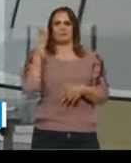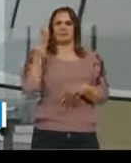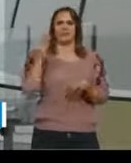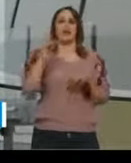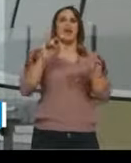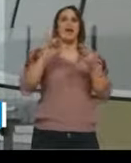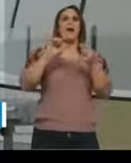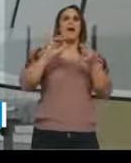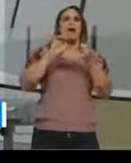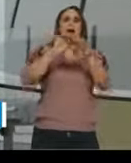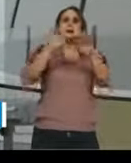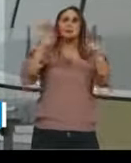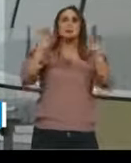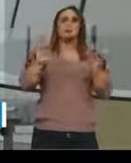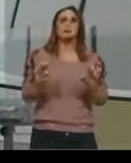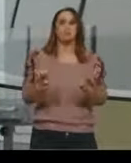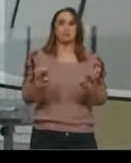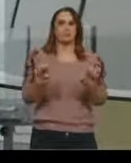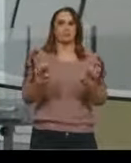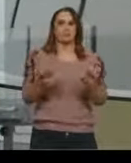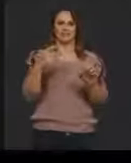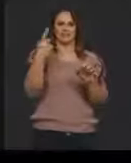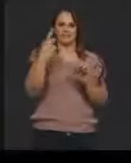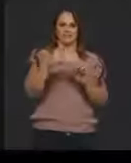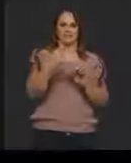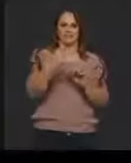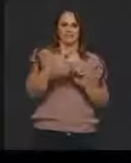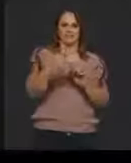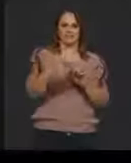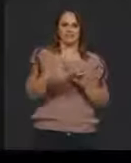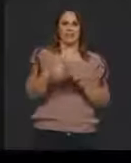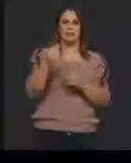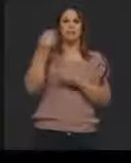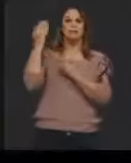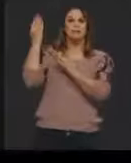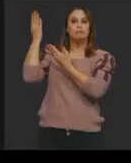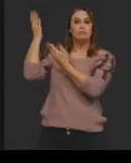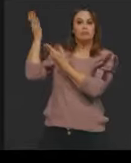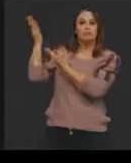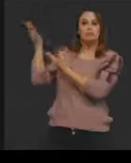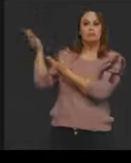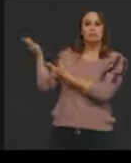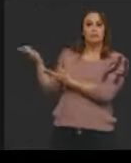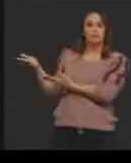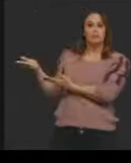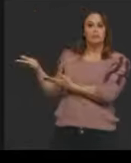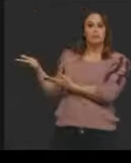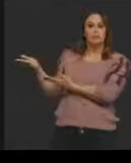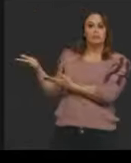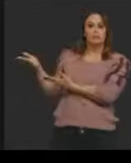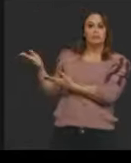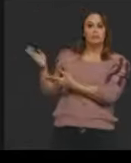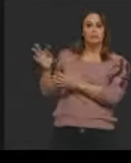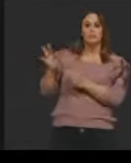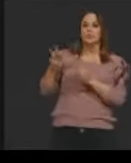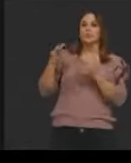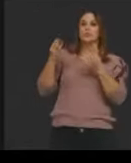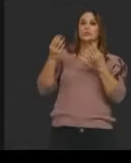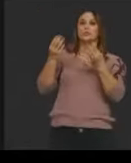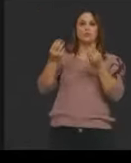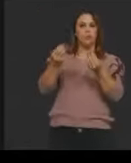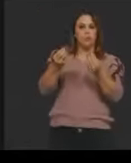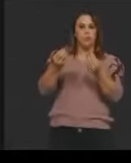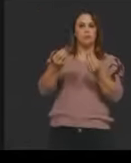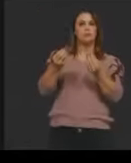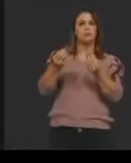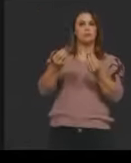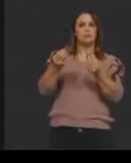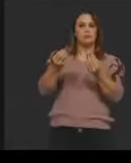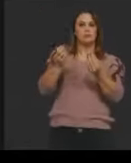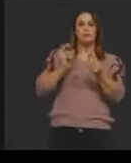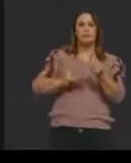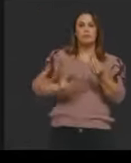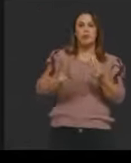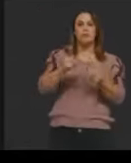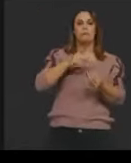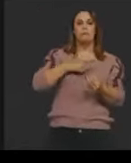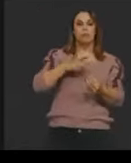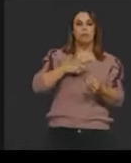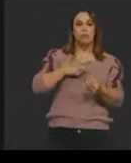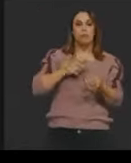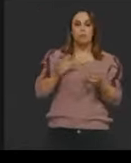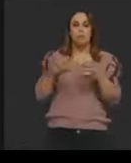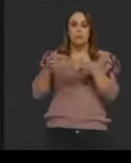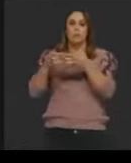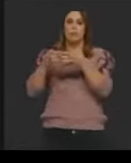aqui na tela. Igual eu tenho, todo nucleotídeo, ele é formado de um grupo fosfato, que vai ser esse daí que está